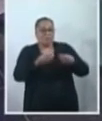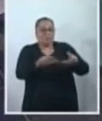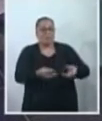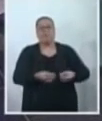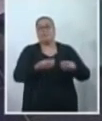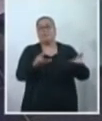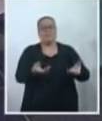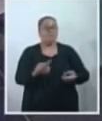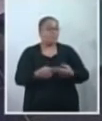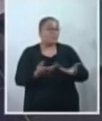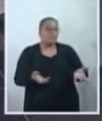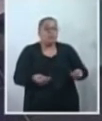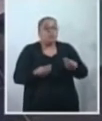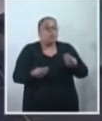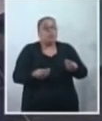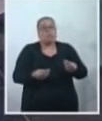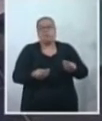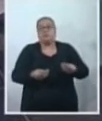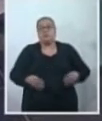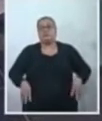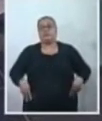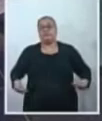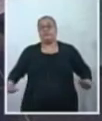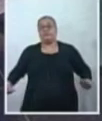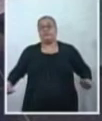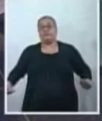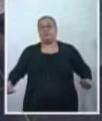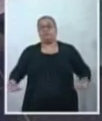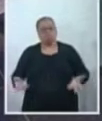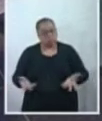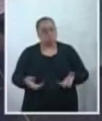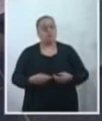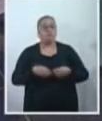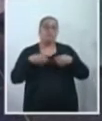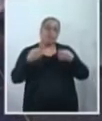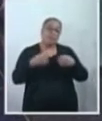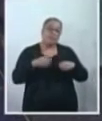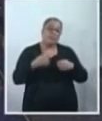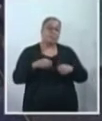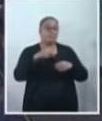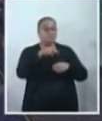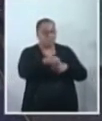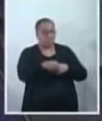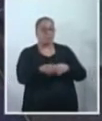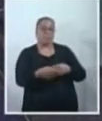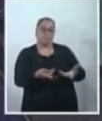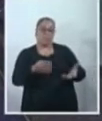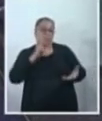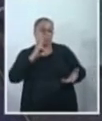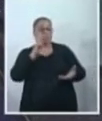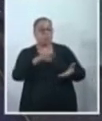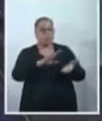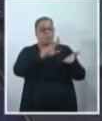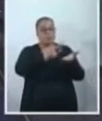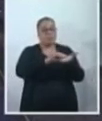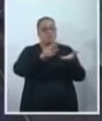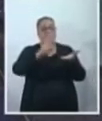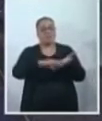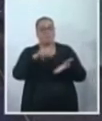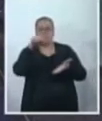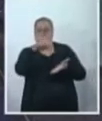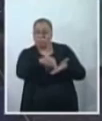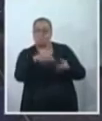já não doa mais, né? E fica aí a mecer de toda essa questão, né? E as pautas são nesse